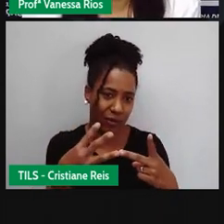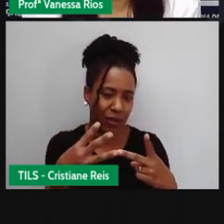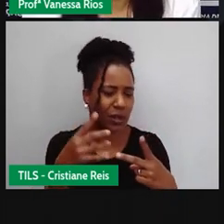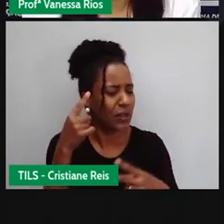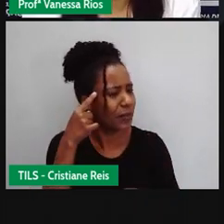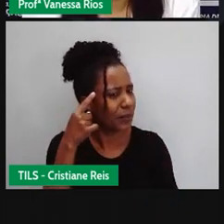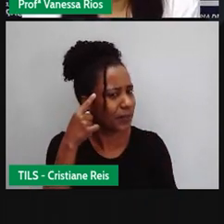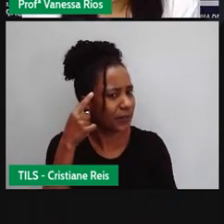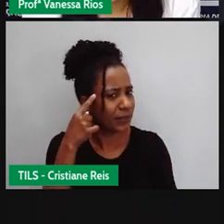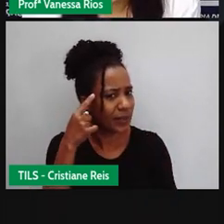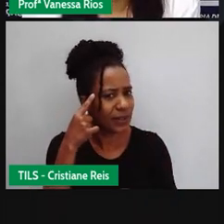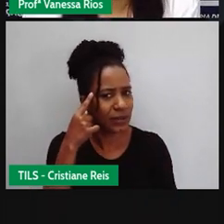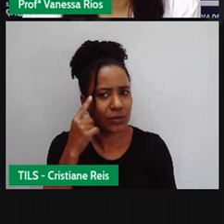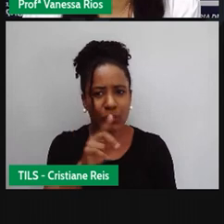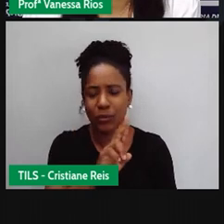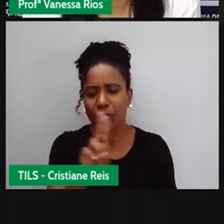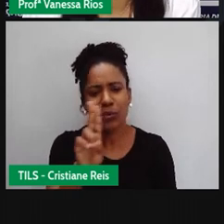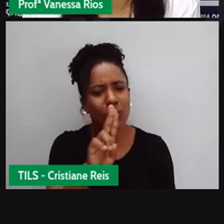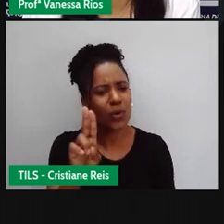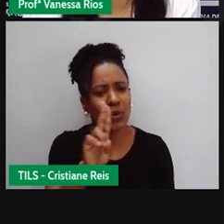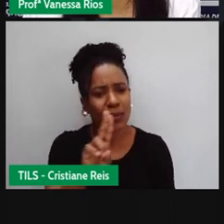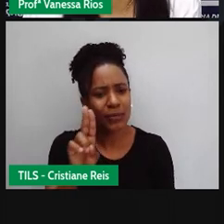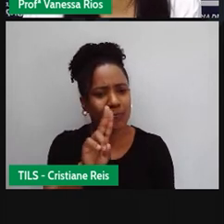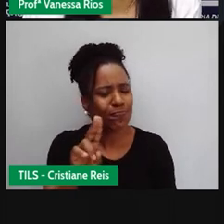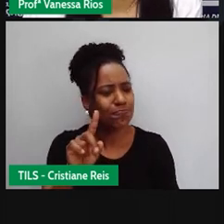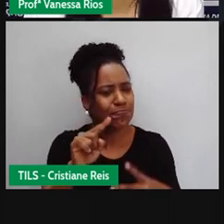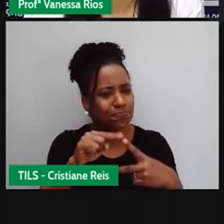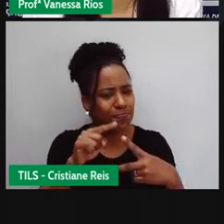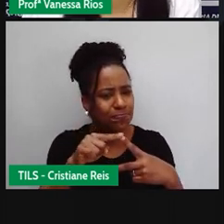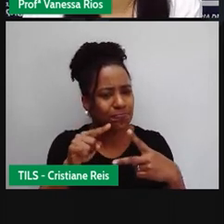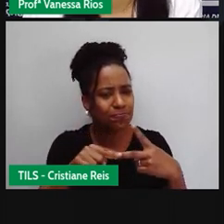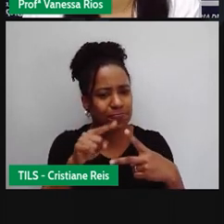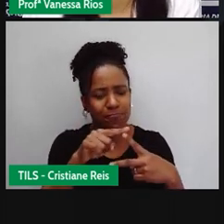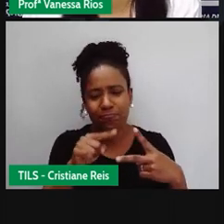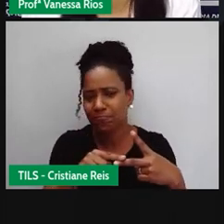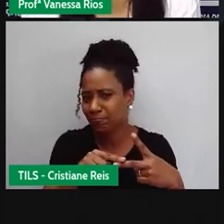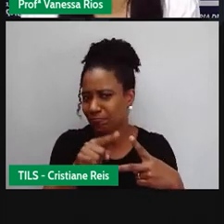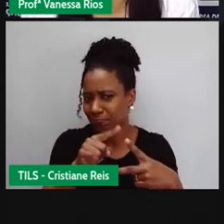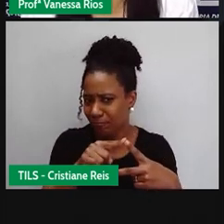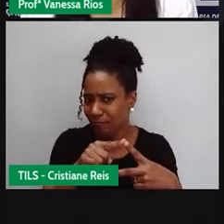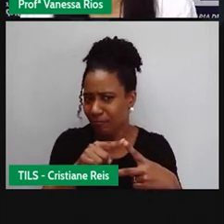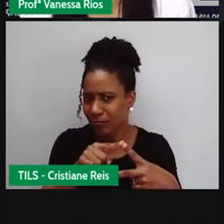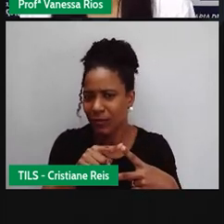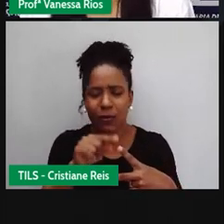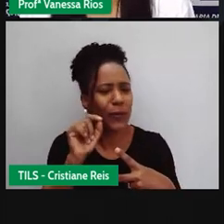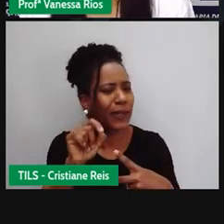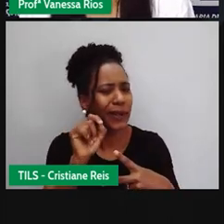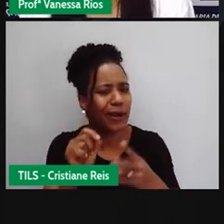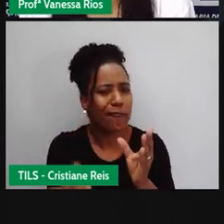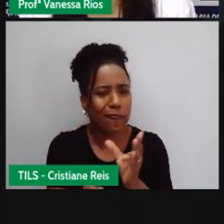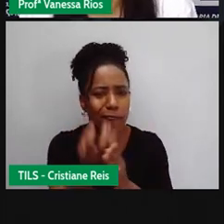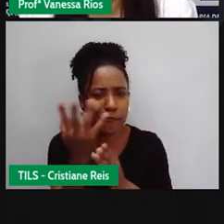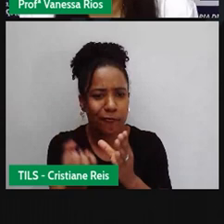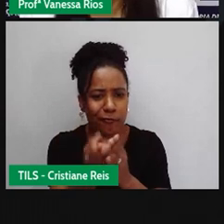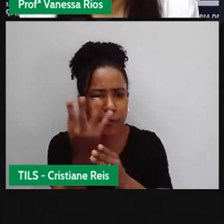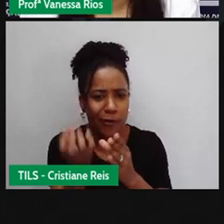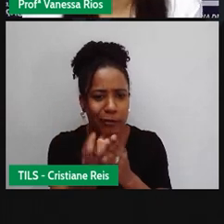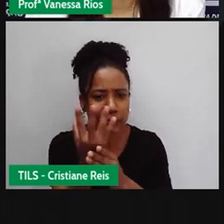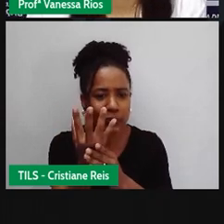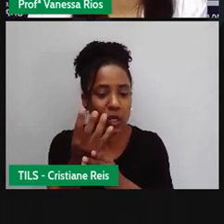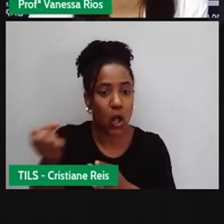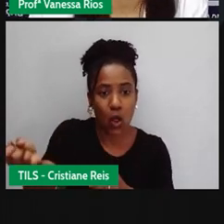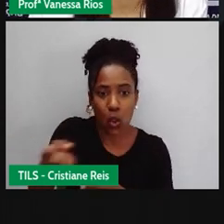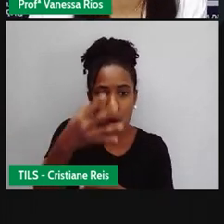pensar um pouquinho no nome aí, a gente já vai perceber o que que quer dizer uma fonte de energia renovável